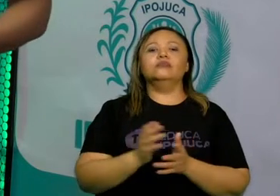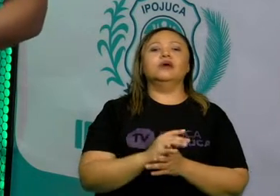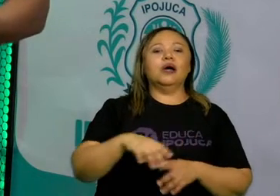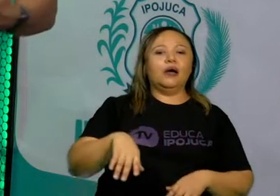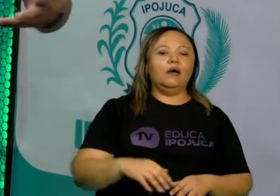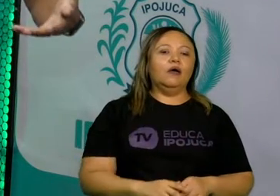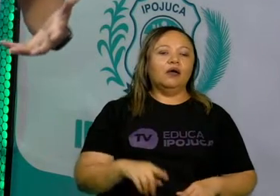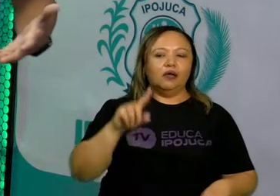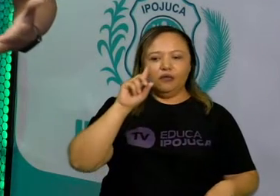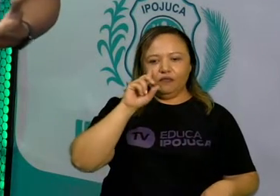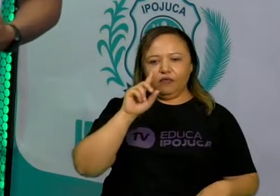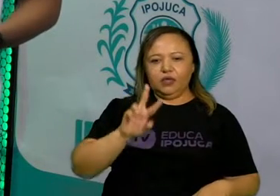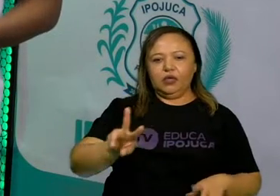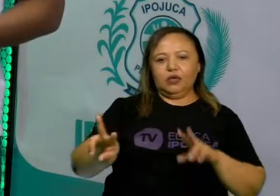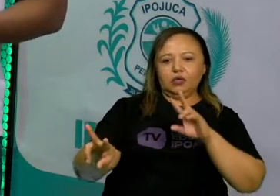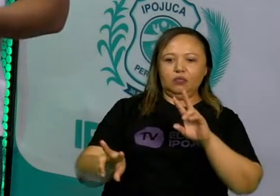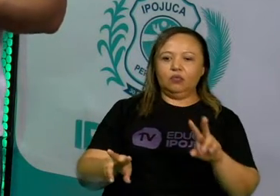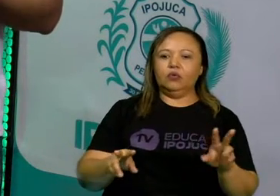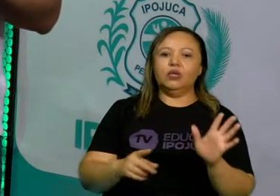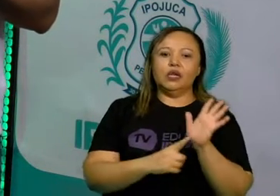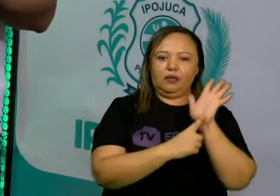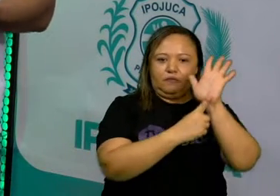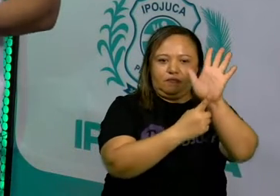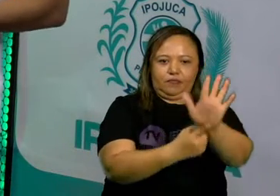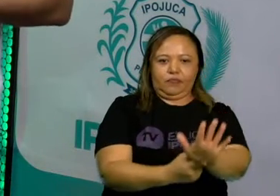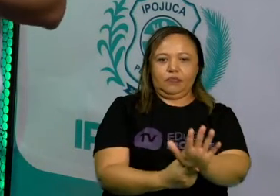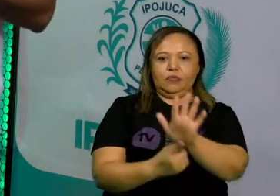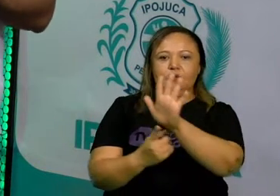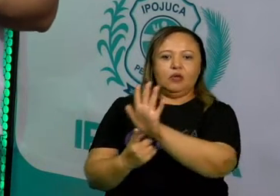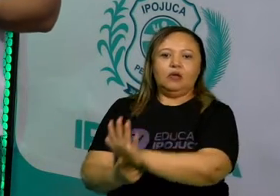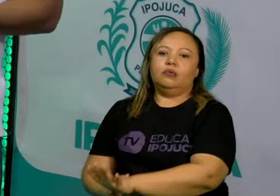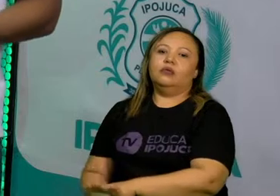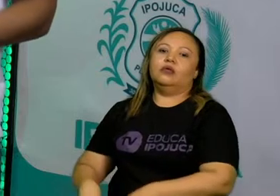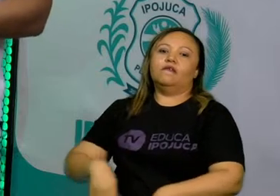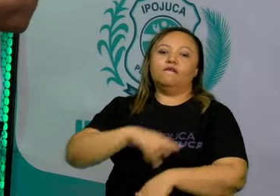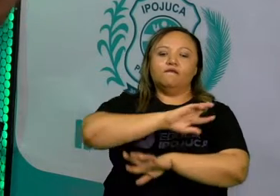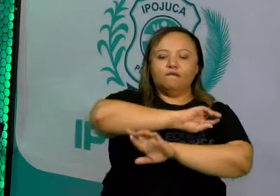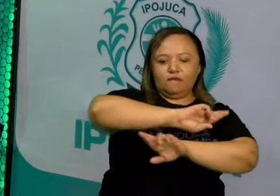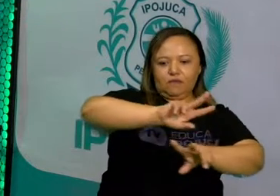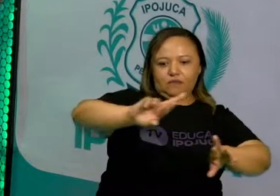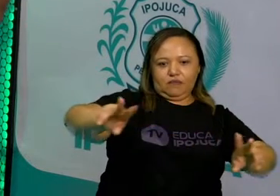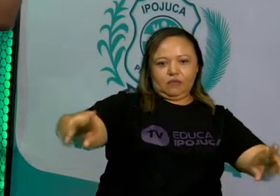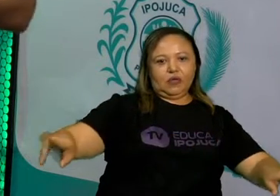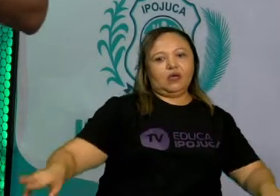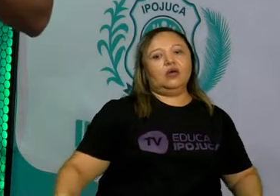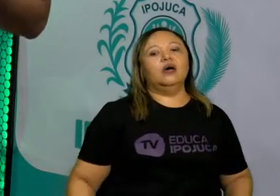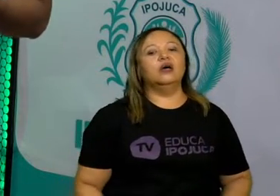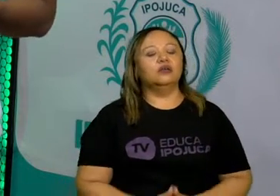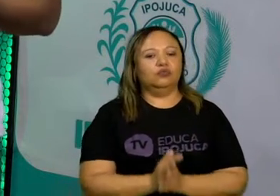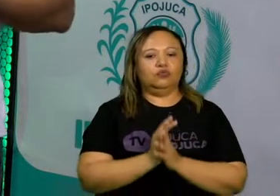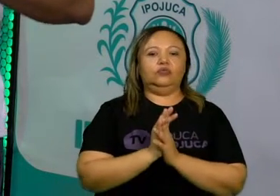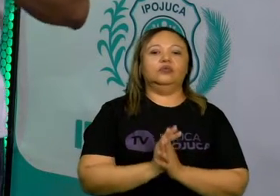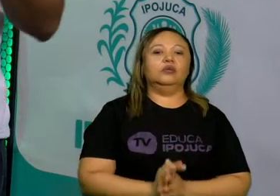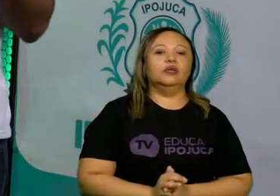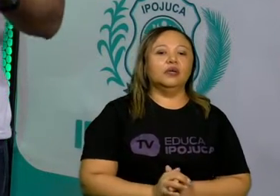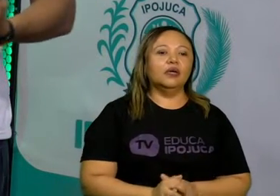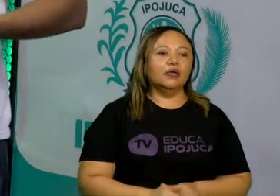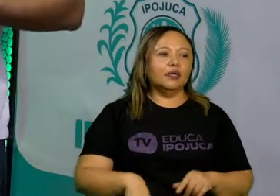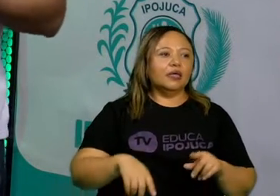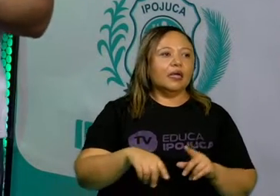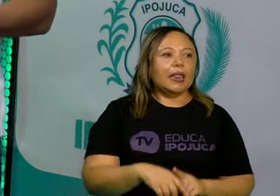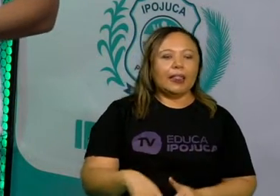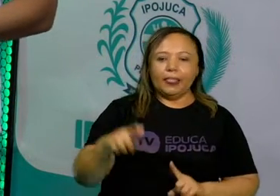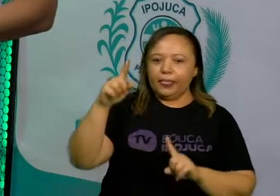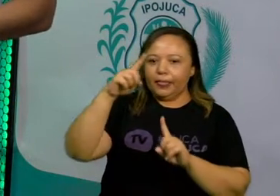várias funções. Entre elas, a gente encontra o processo educativo, que é esse que a gente